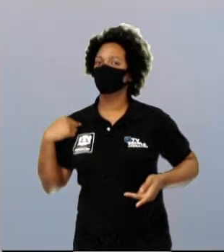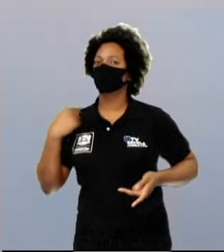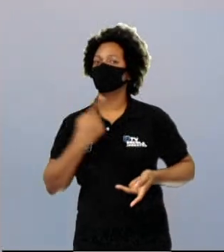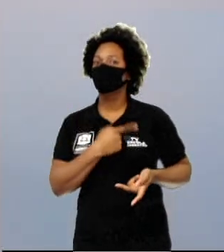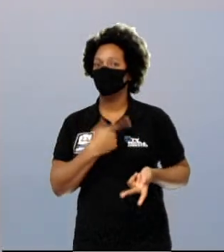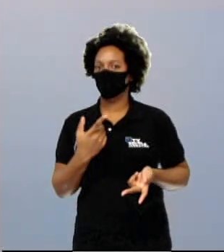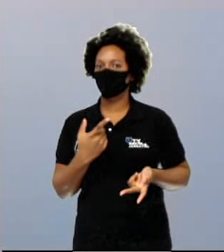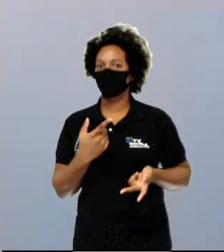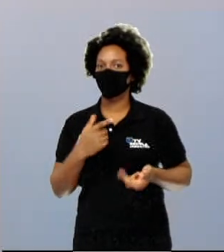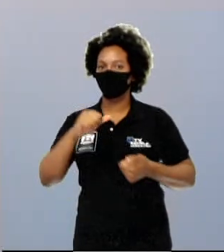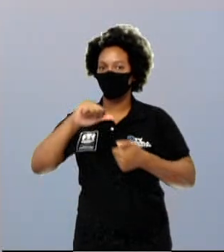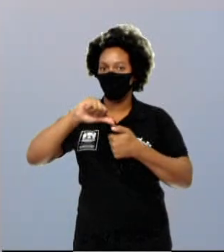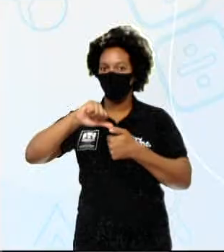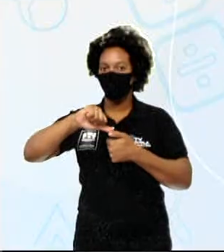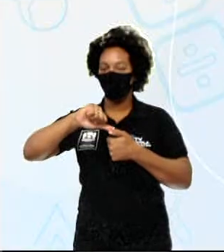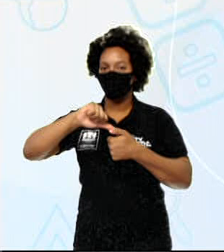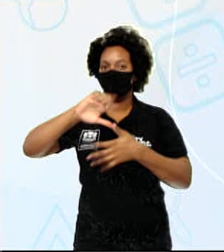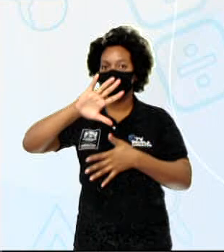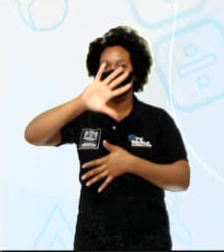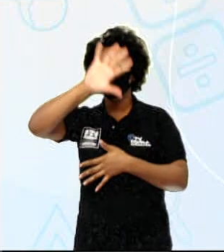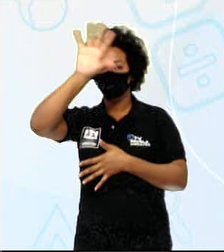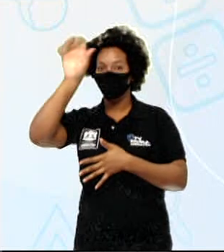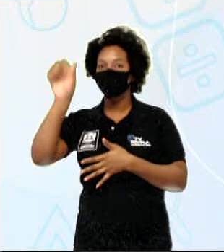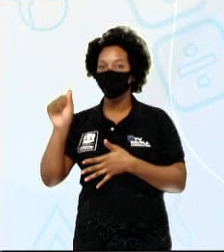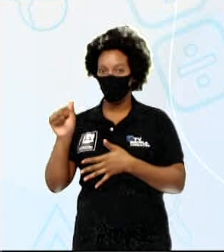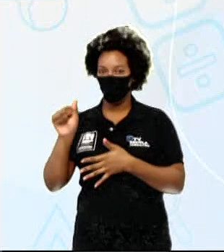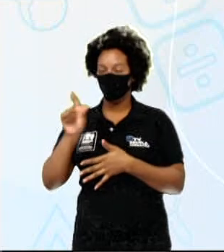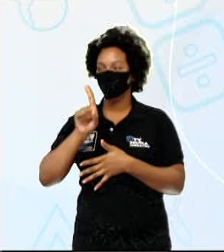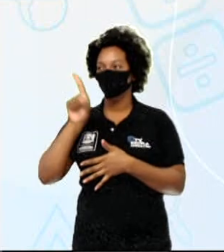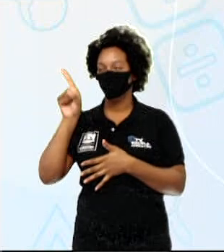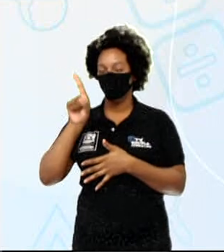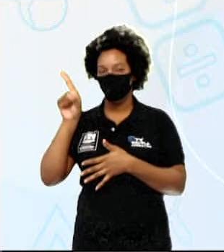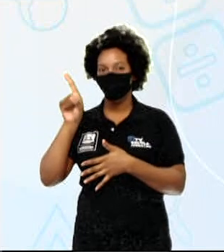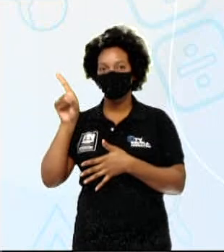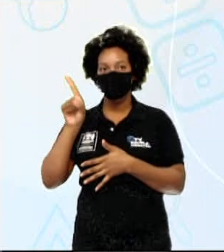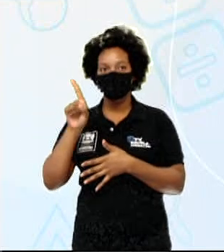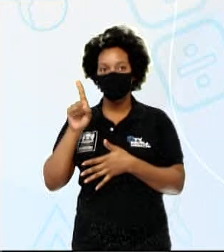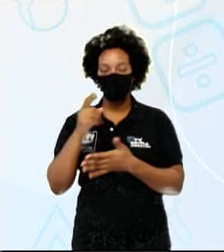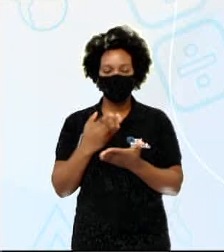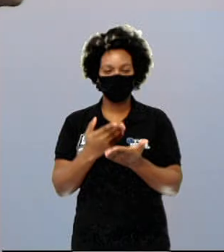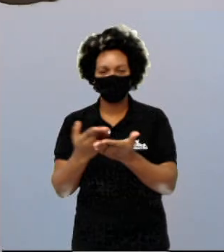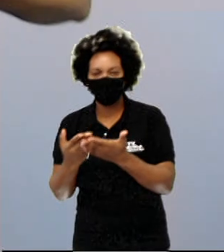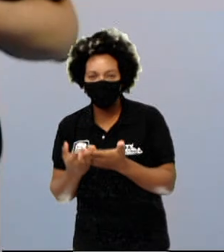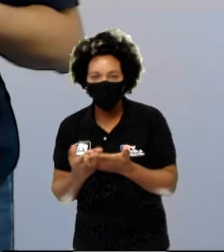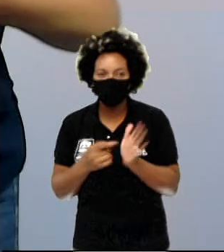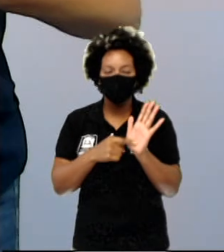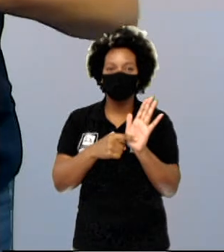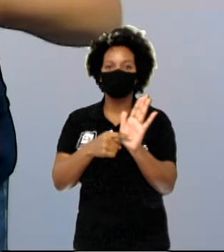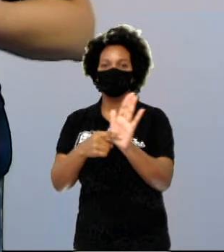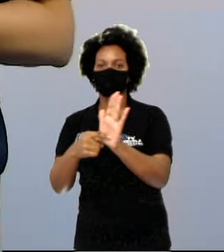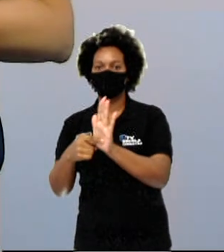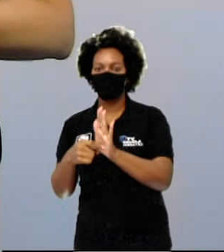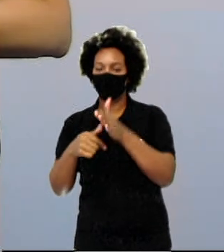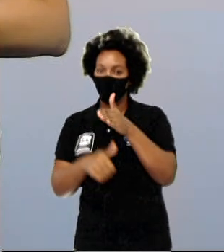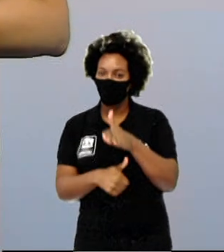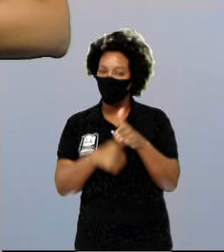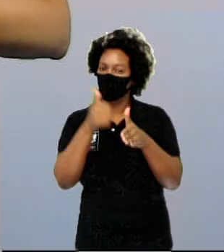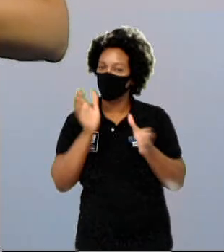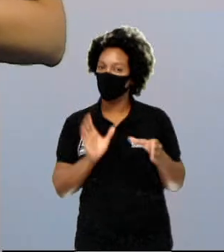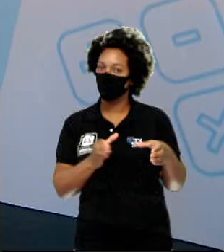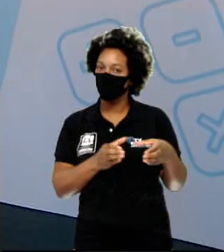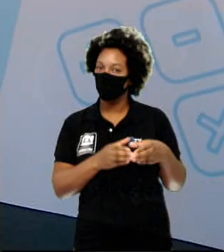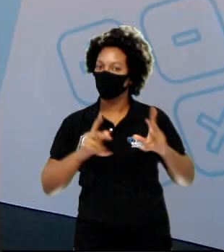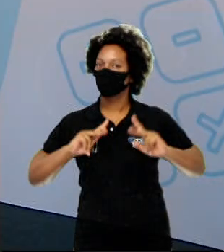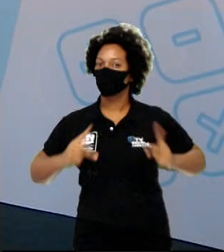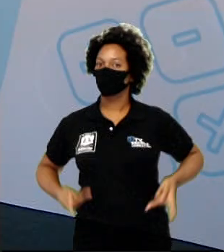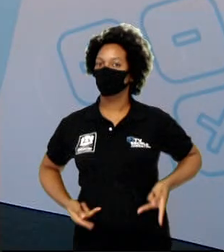No continente africano. Todos os indícios dos arqueólogos apontam que os primeiros grupos humanos